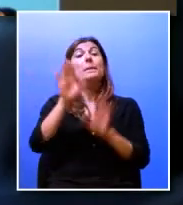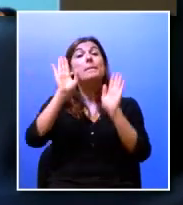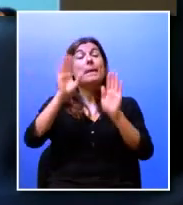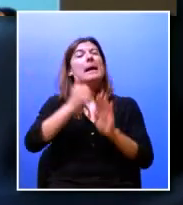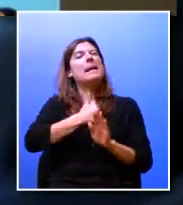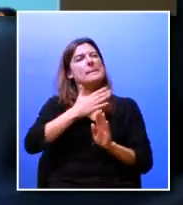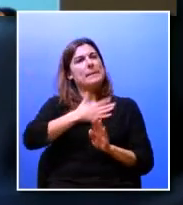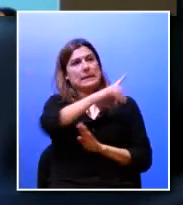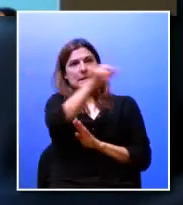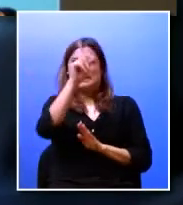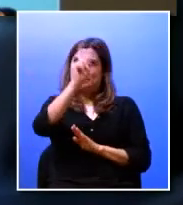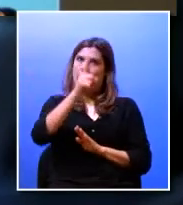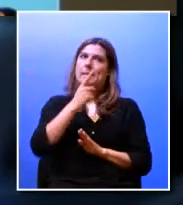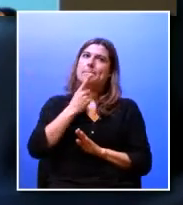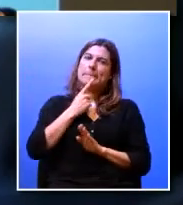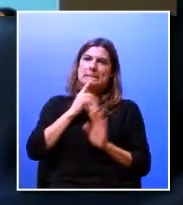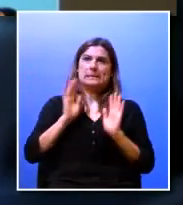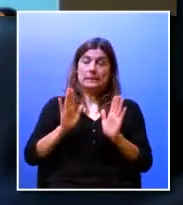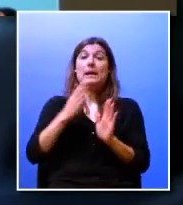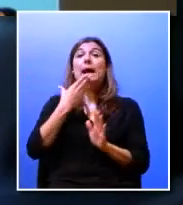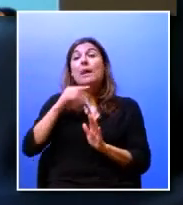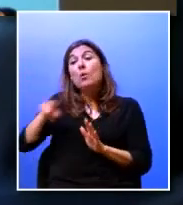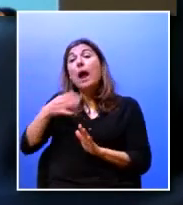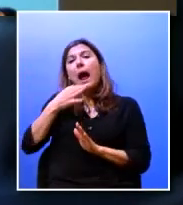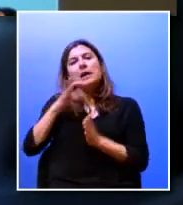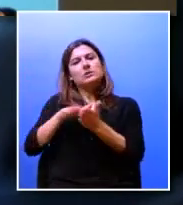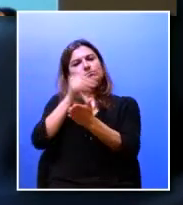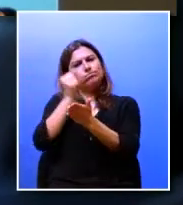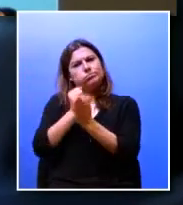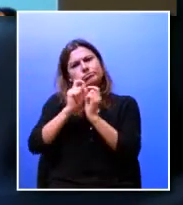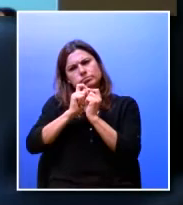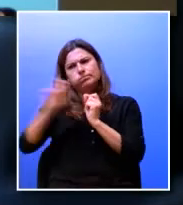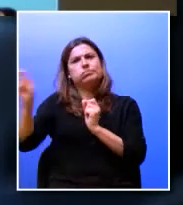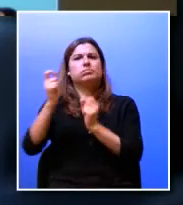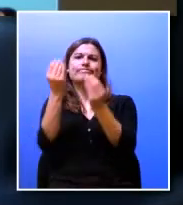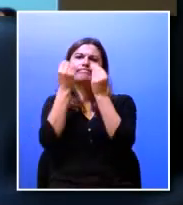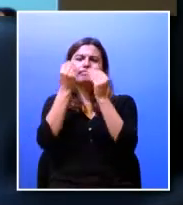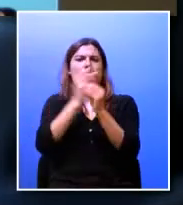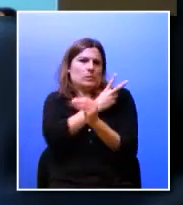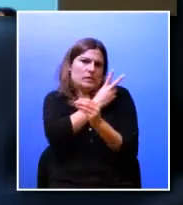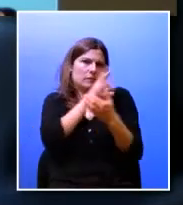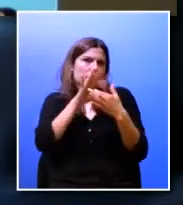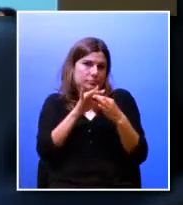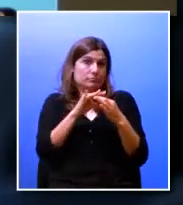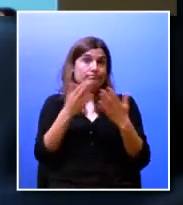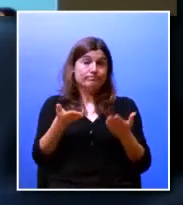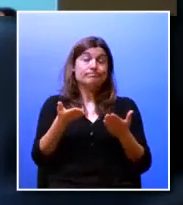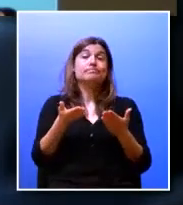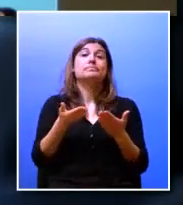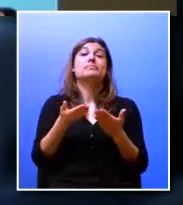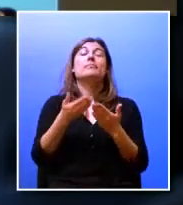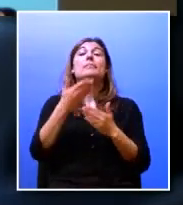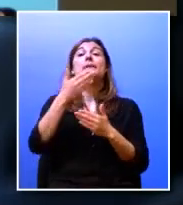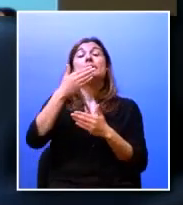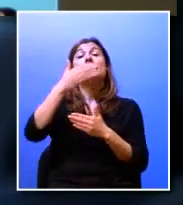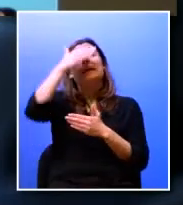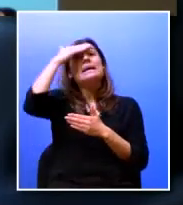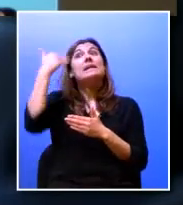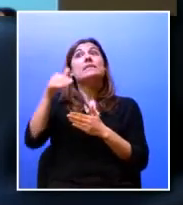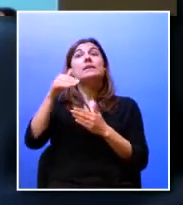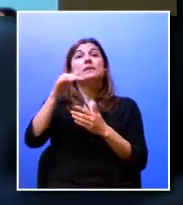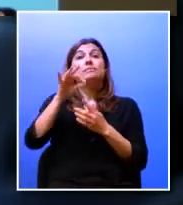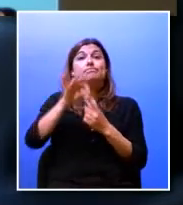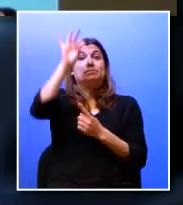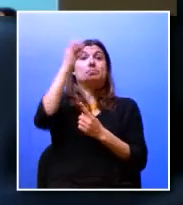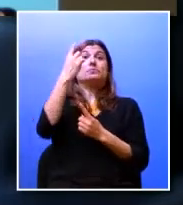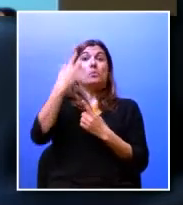perceber isto os alunos têm que concluir os seus processos a sua formação e portanto um das dificuldades e um dos desafios que eu